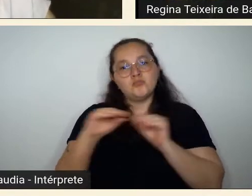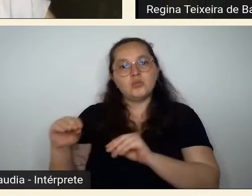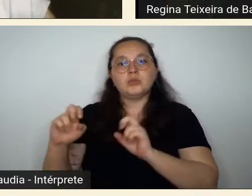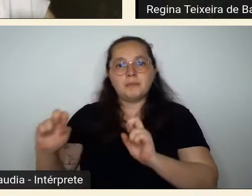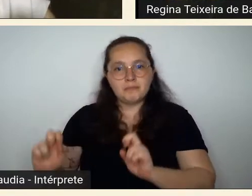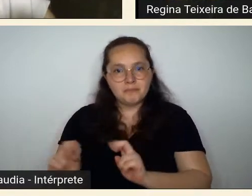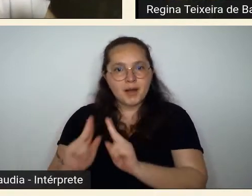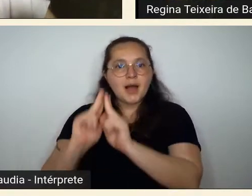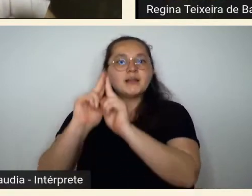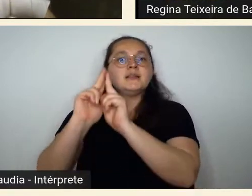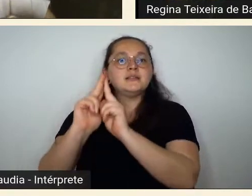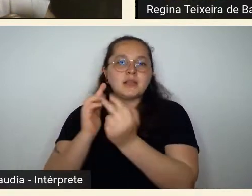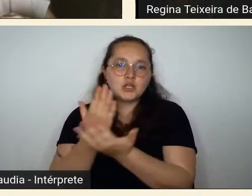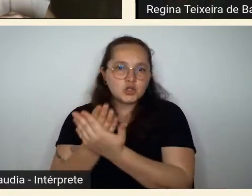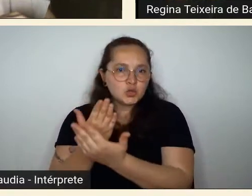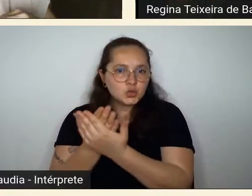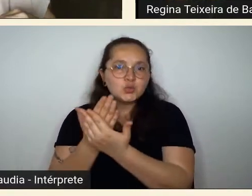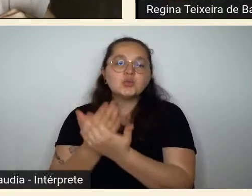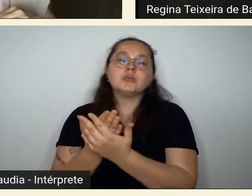então vai